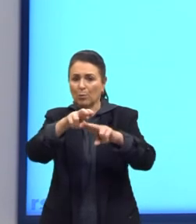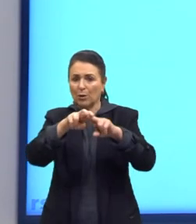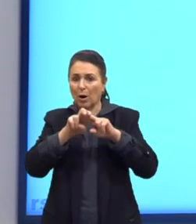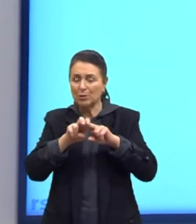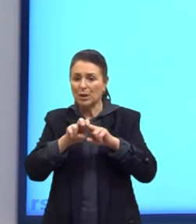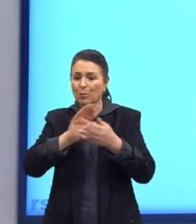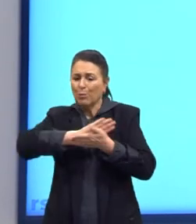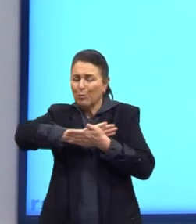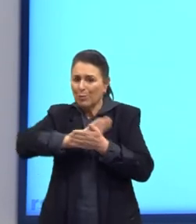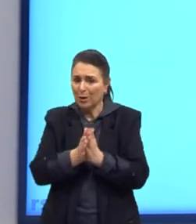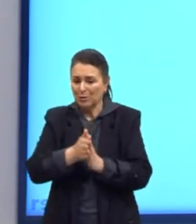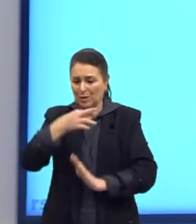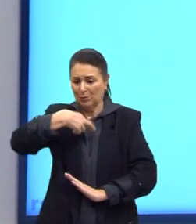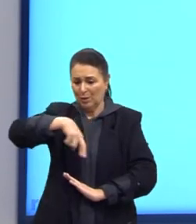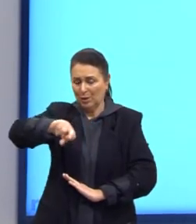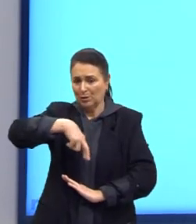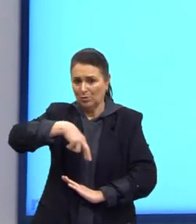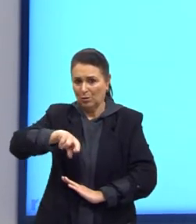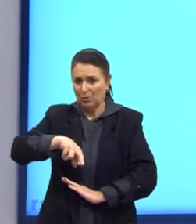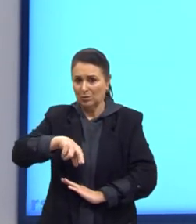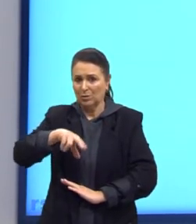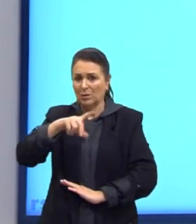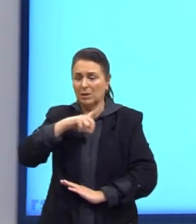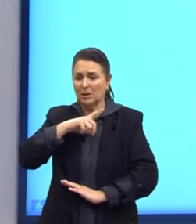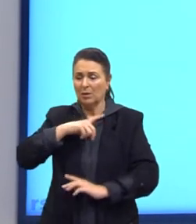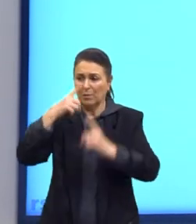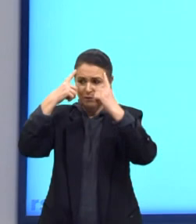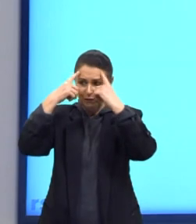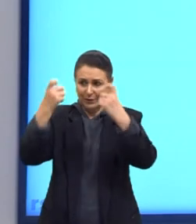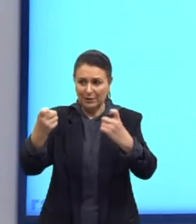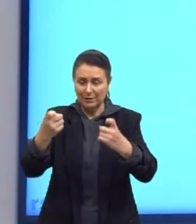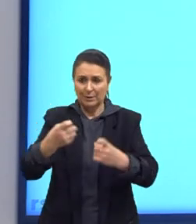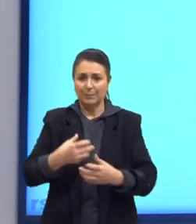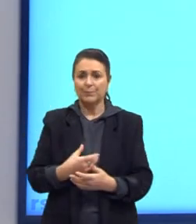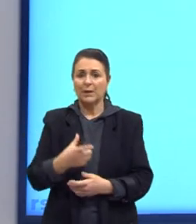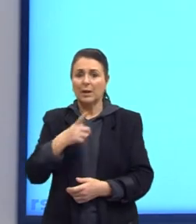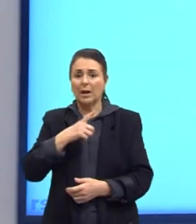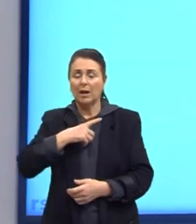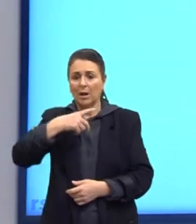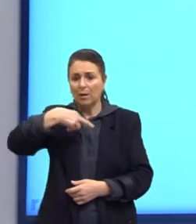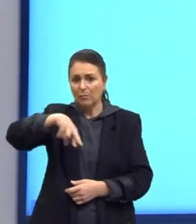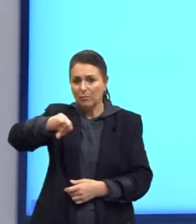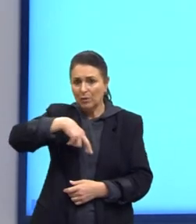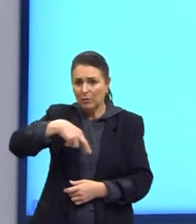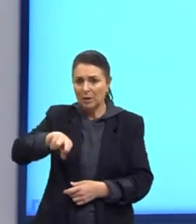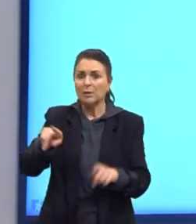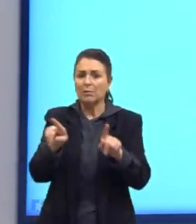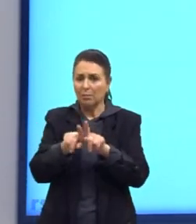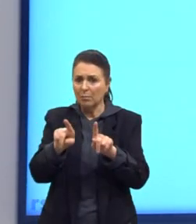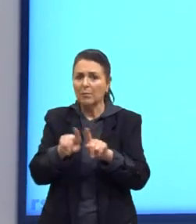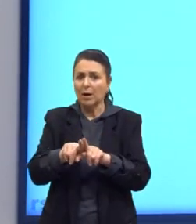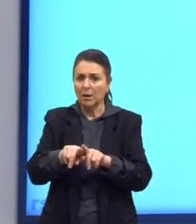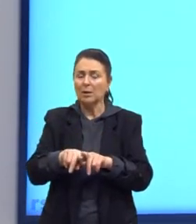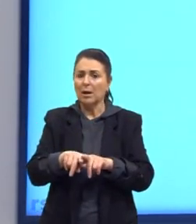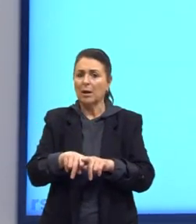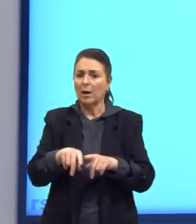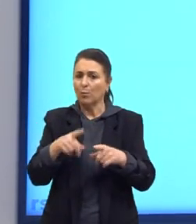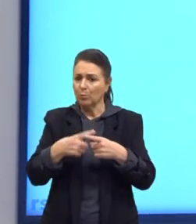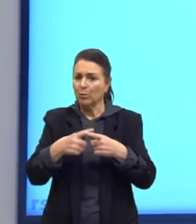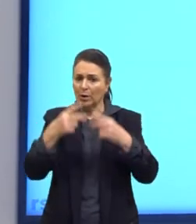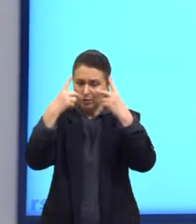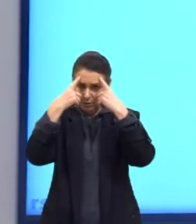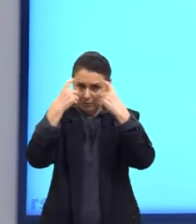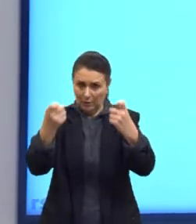preconceitos religiosos. Isso aqui também é uma violência, turma. A questão religiosa, por favor, também é um tipo de violência. Então,